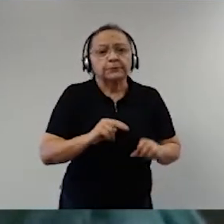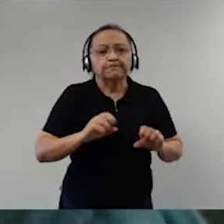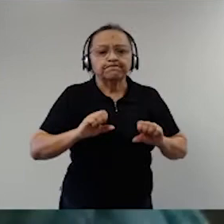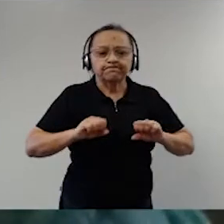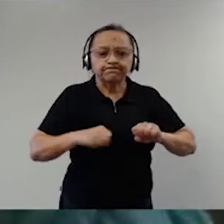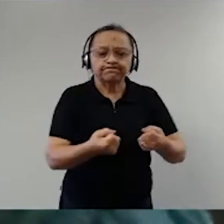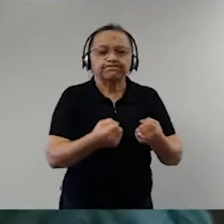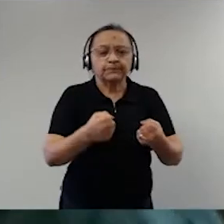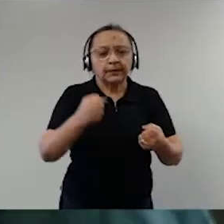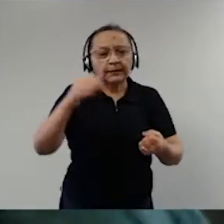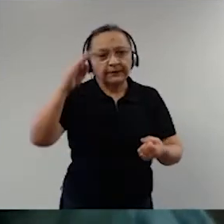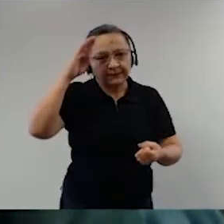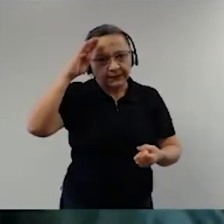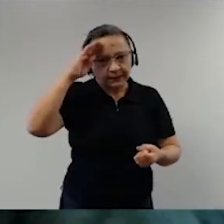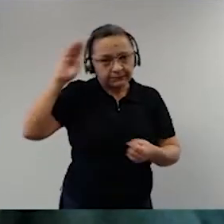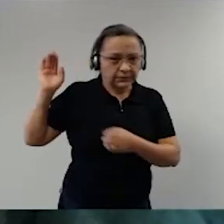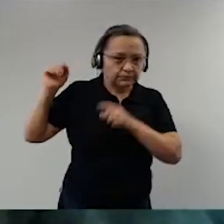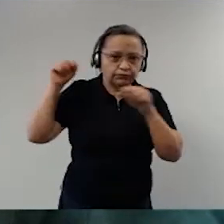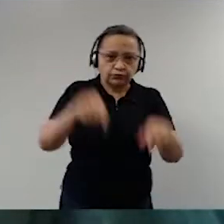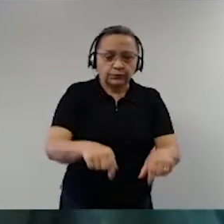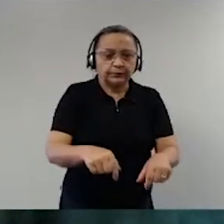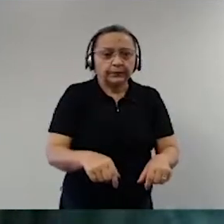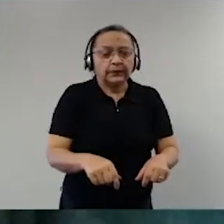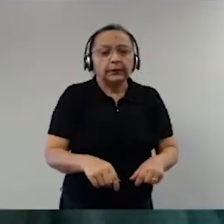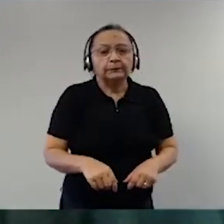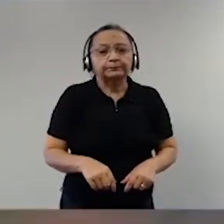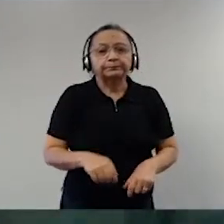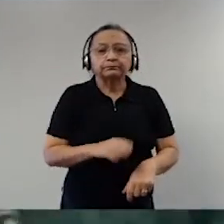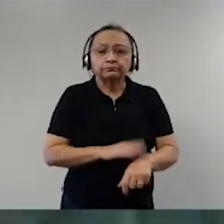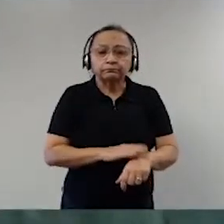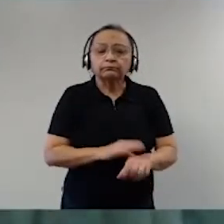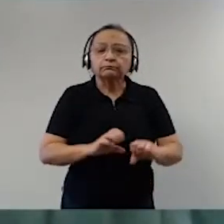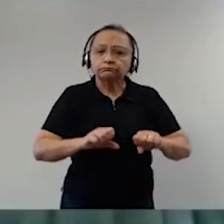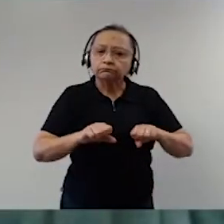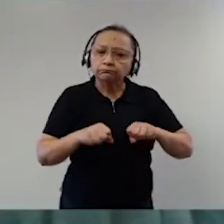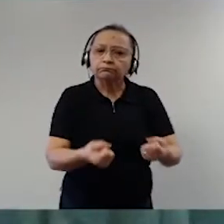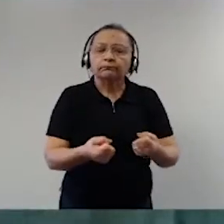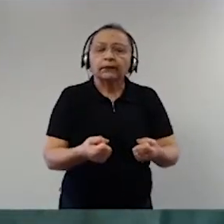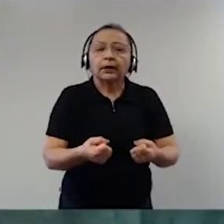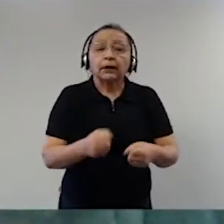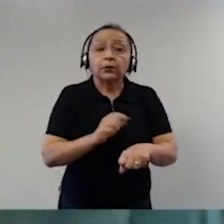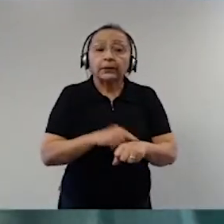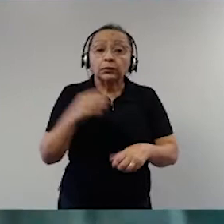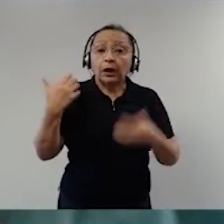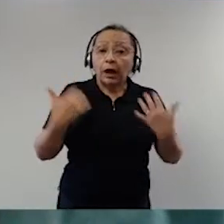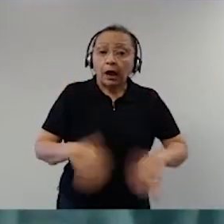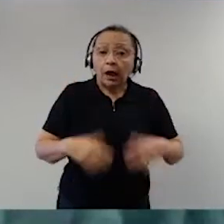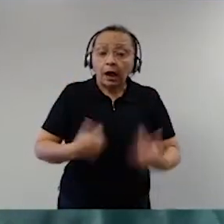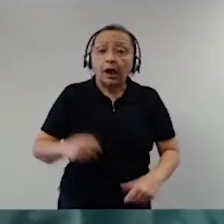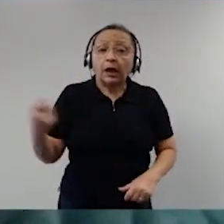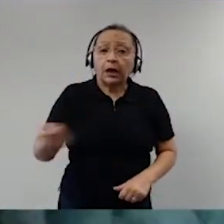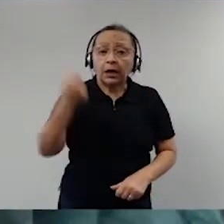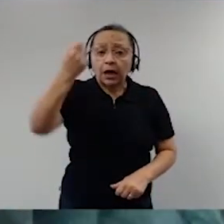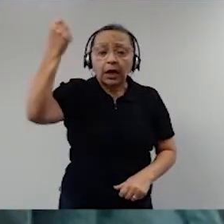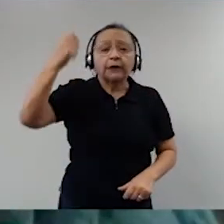ocasião. O estado de defesa é algo mais grave, nem está no estado de emergência, está no título